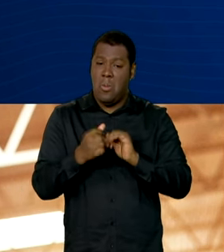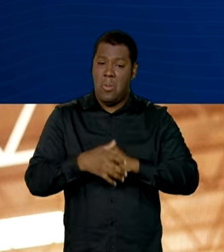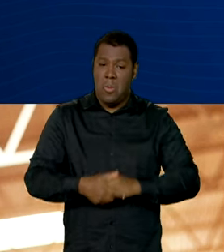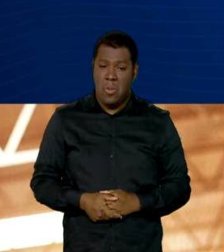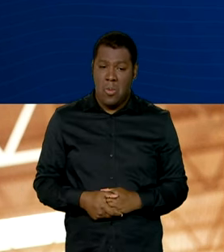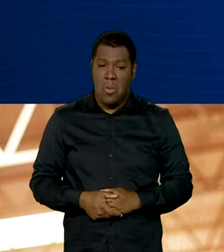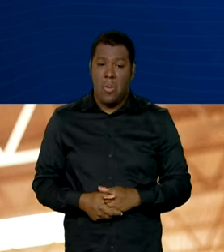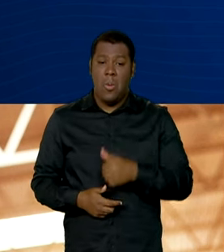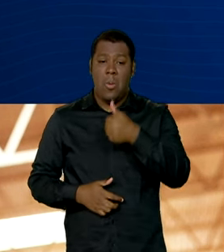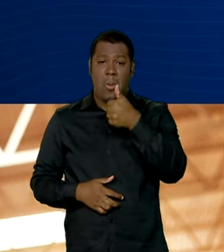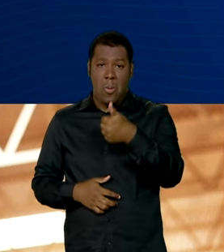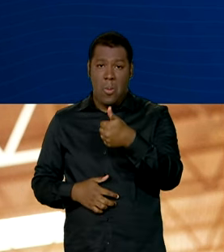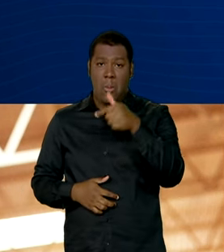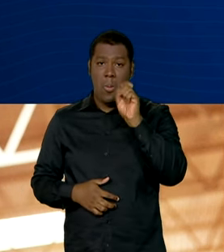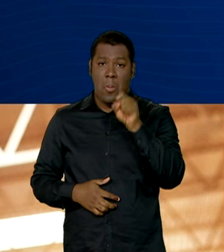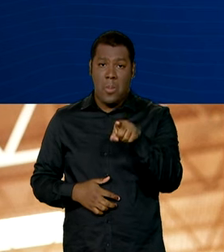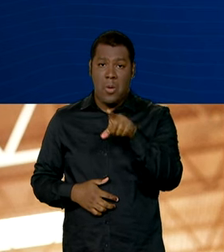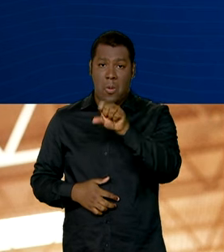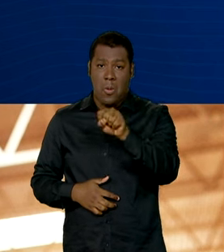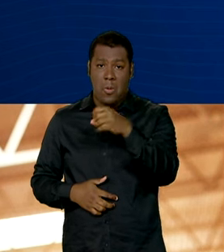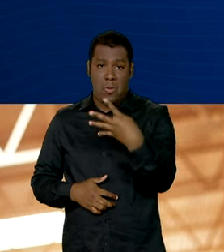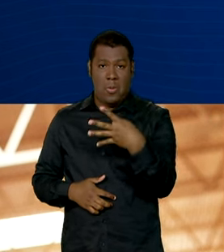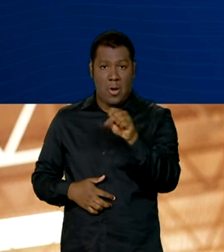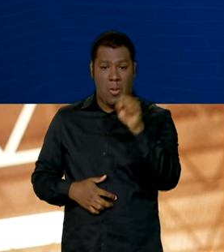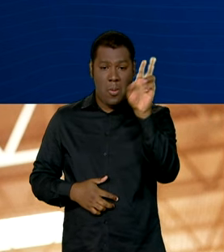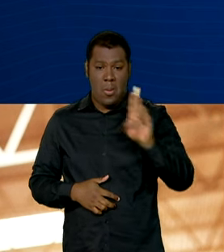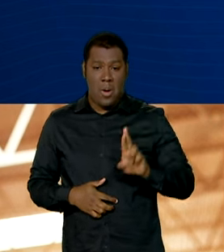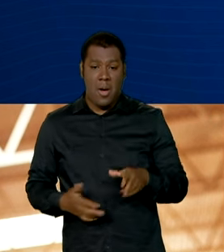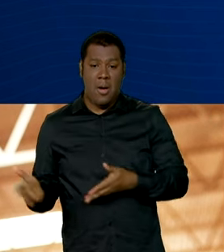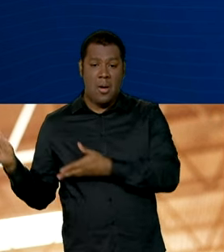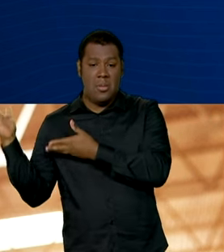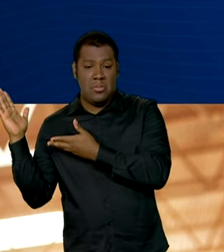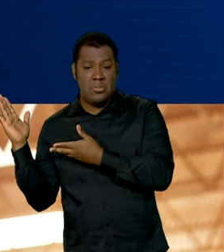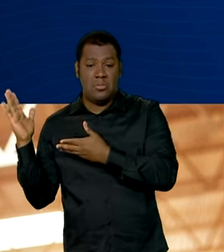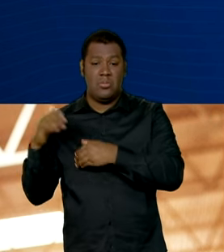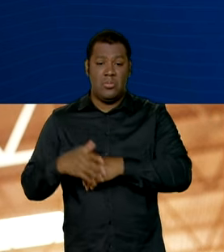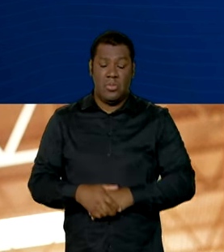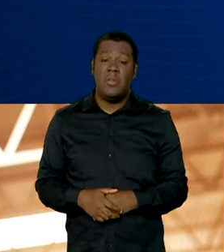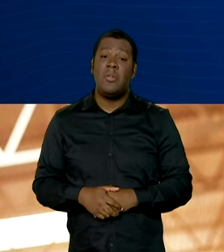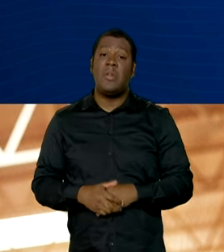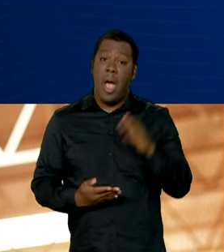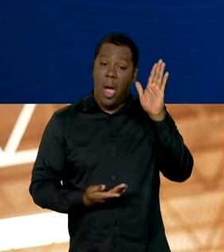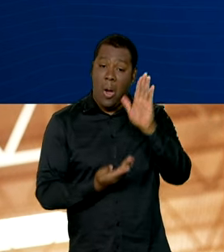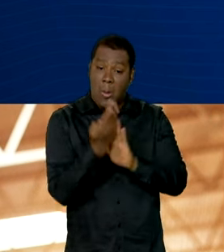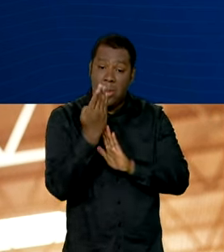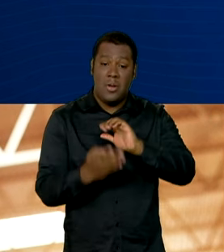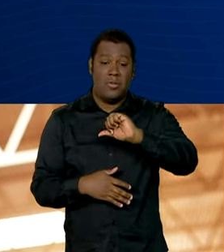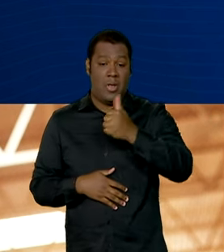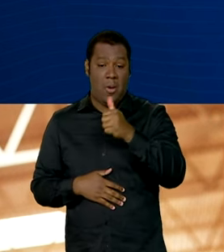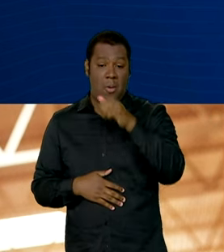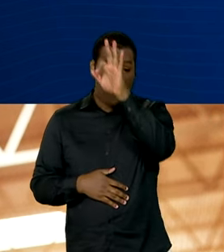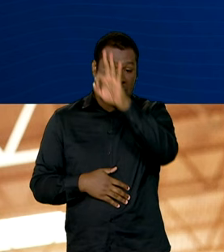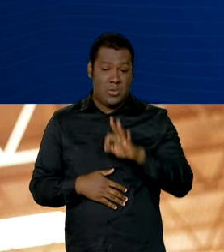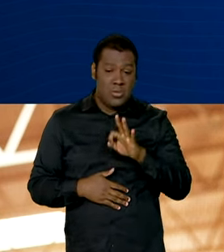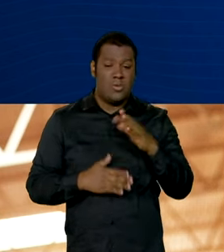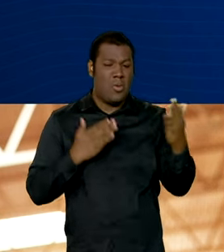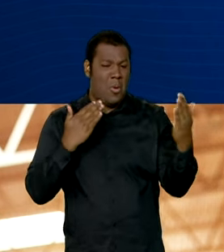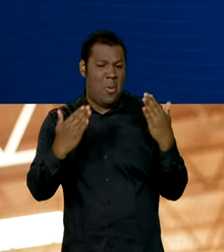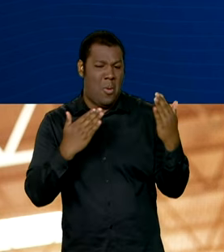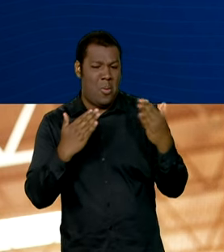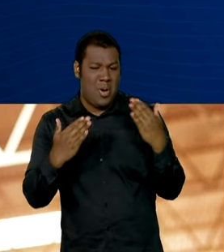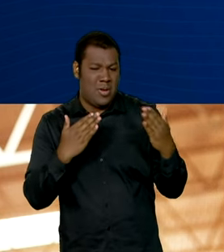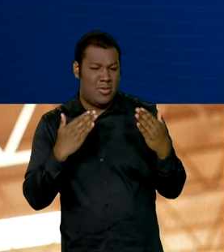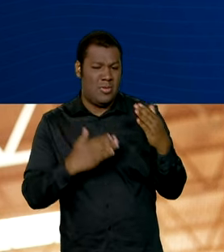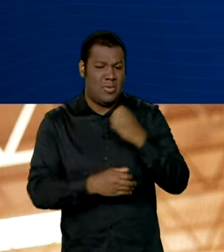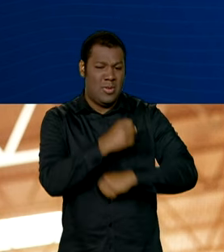R$.848, com alta de 11,5% em comparação